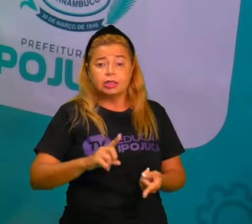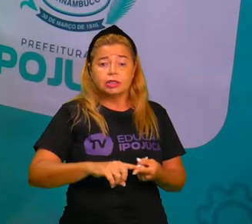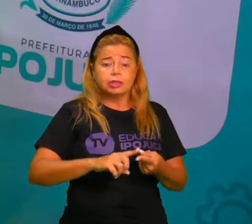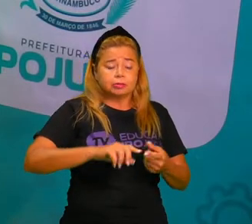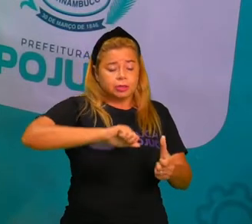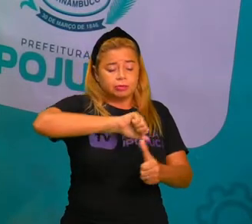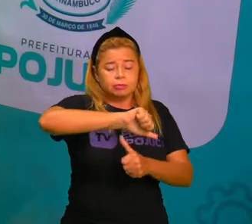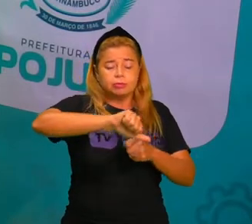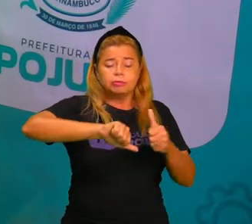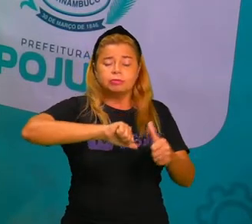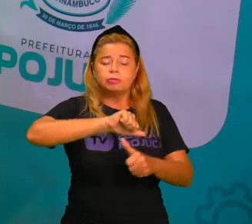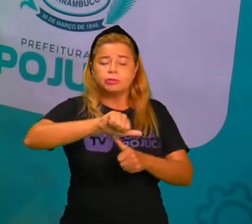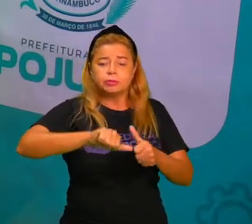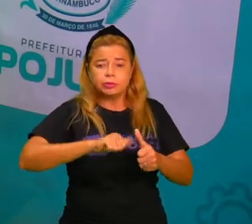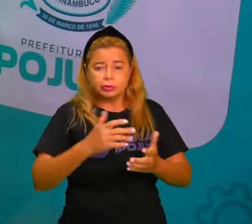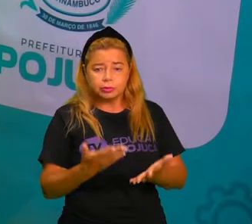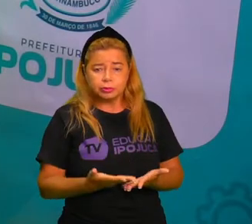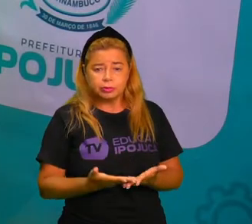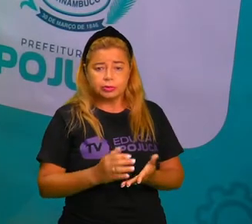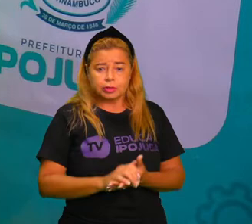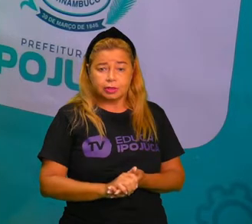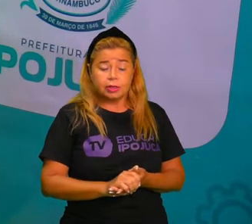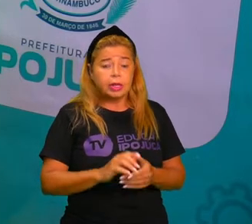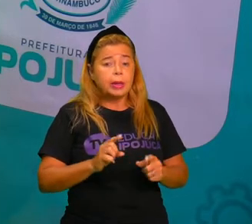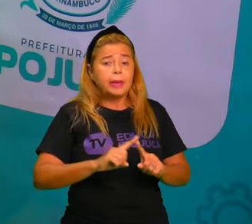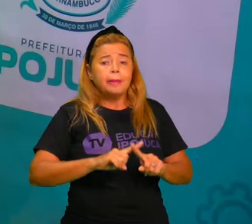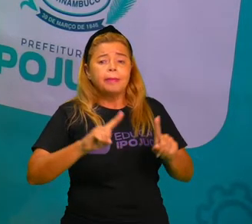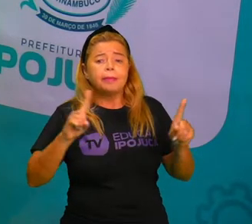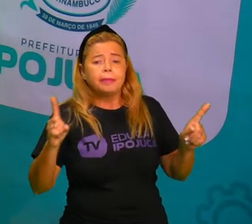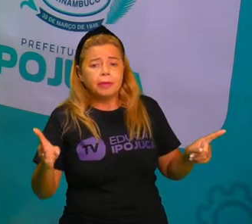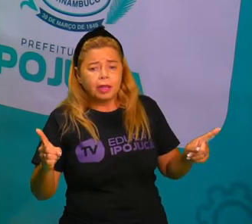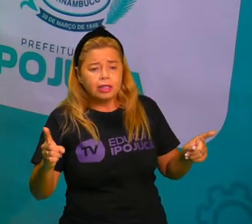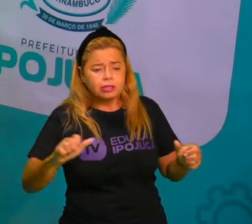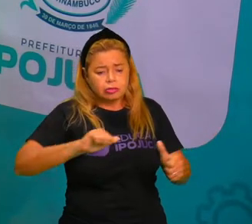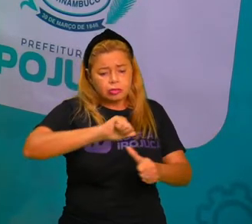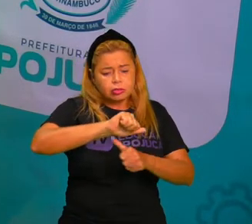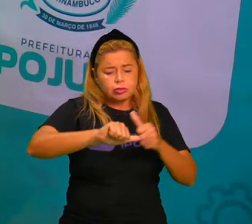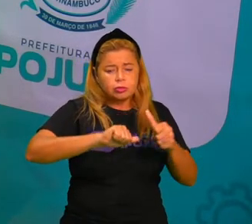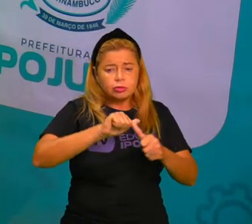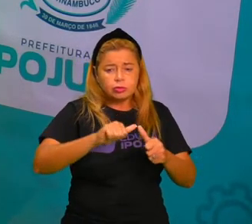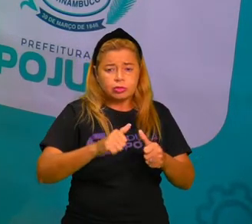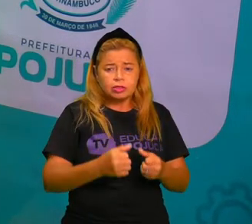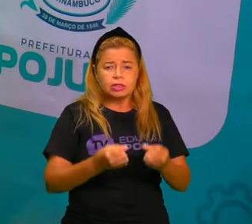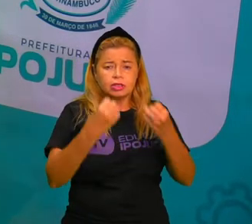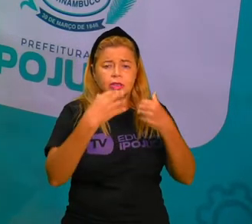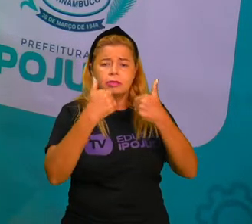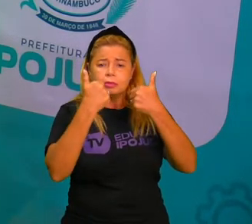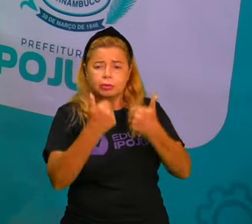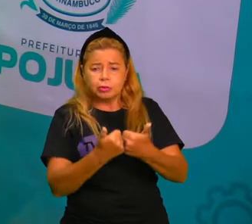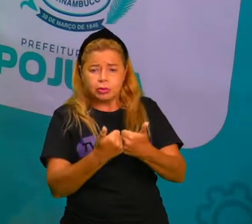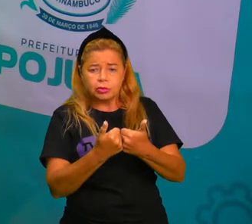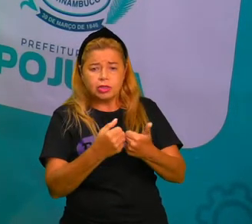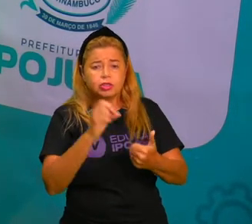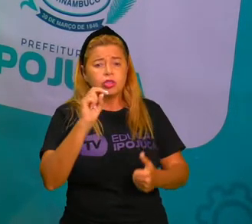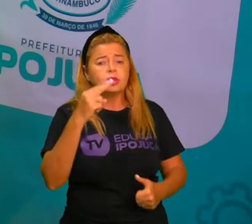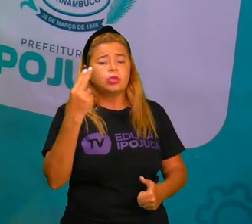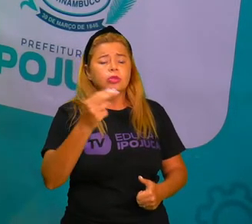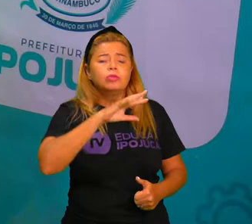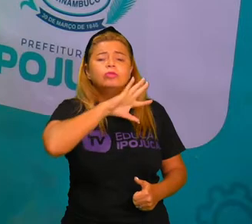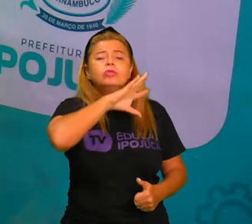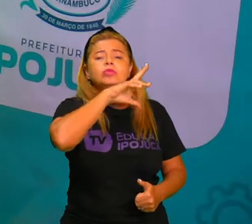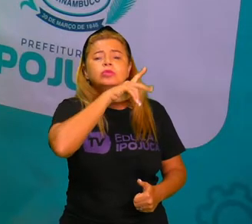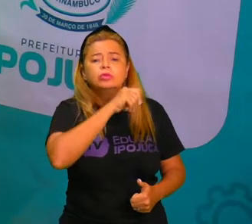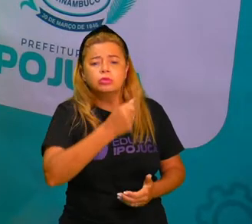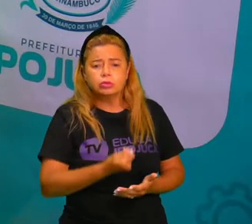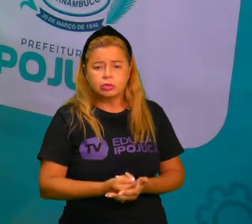a gente precisa mensurar se essas transformações são positivas ou são negativas. E de que formas elas acontecem? E de que